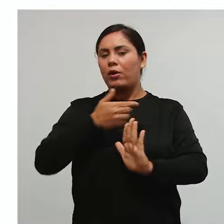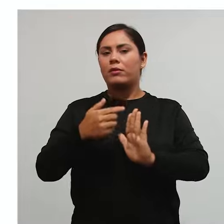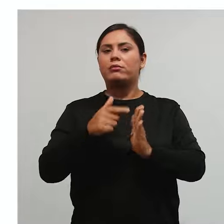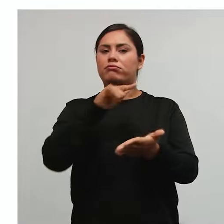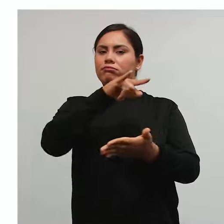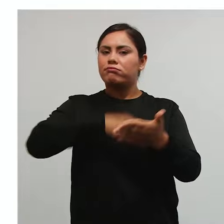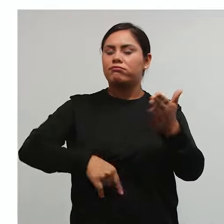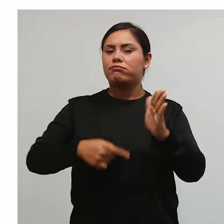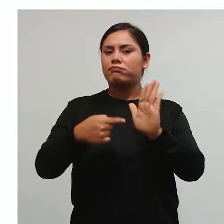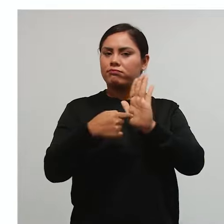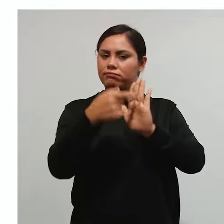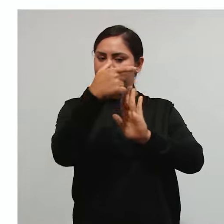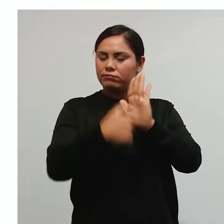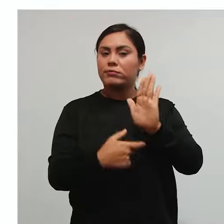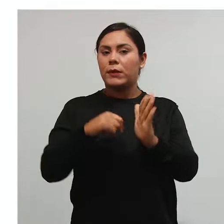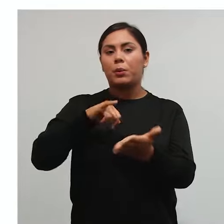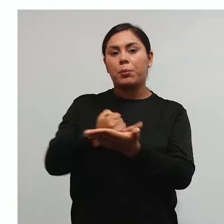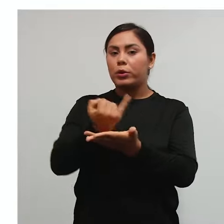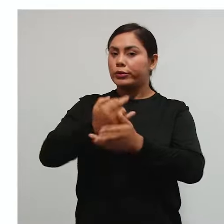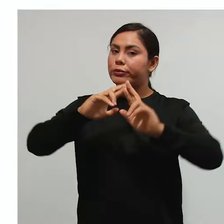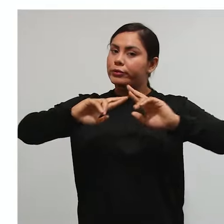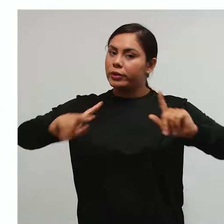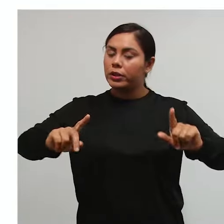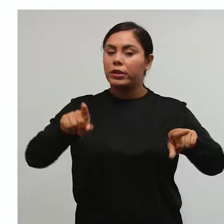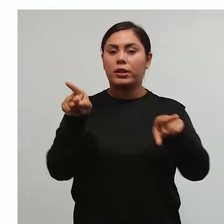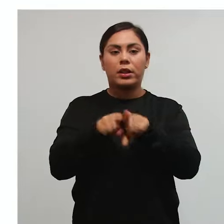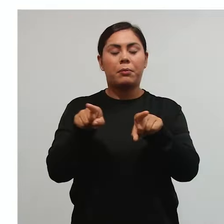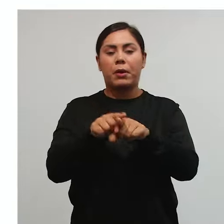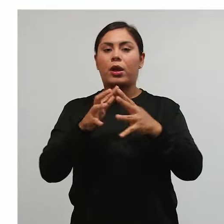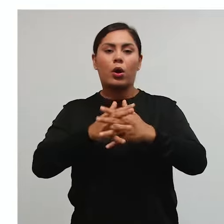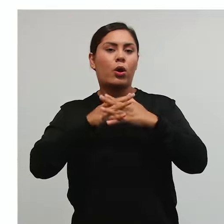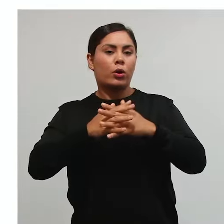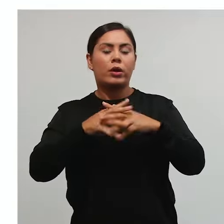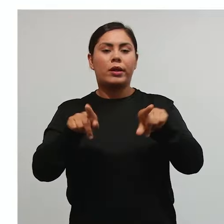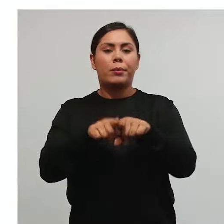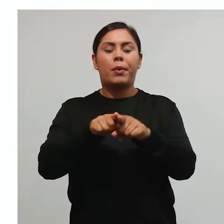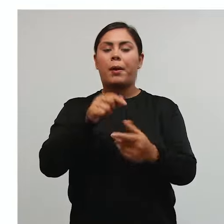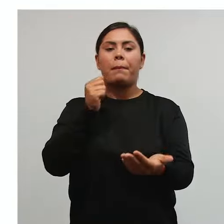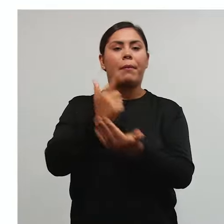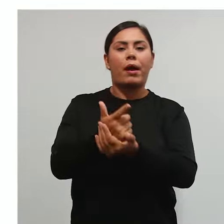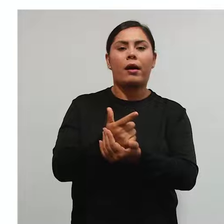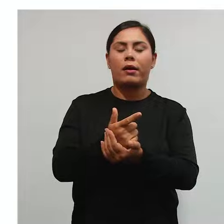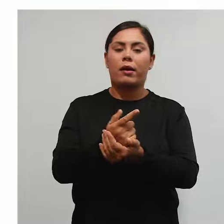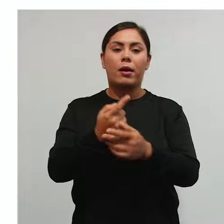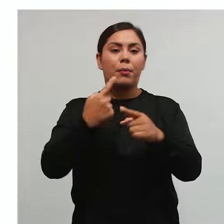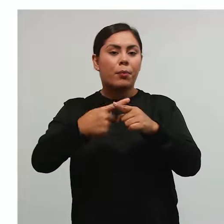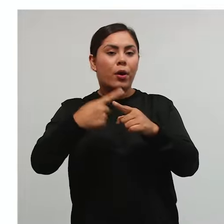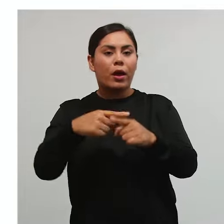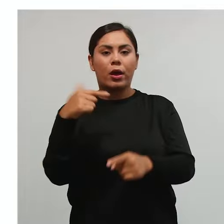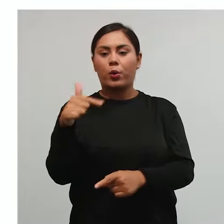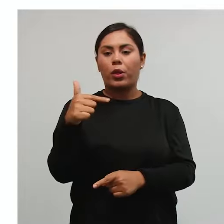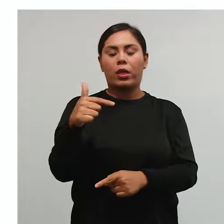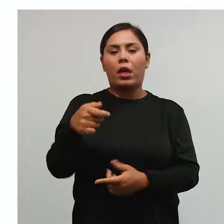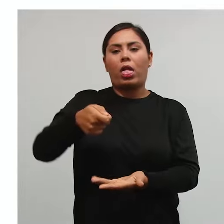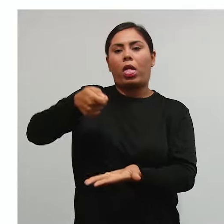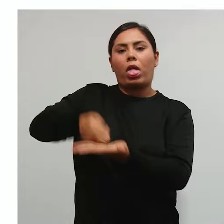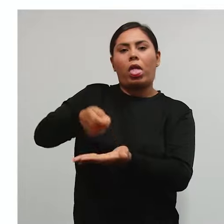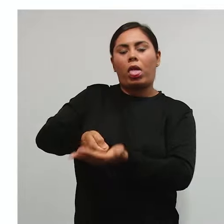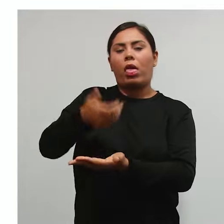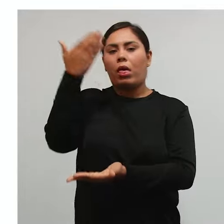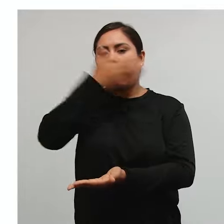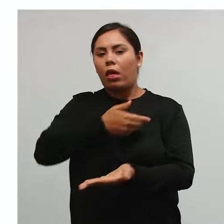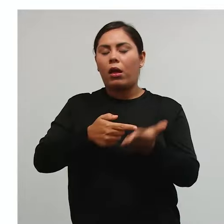específica, e geralmente o imposto não tem. Mas também não se confunde com uma taxa, porque não exige a contraprestação